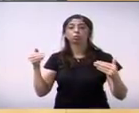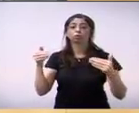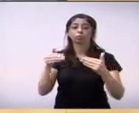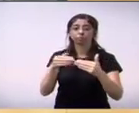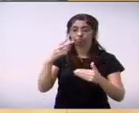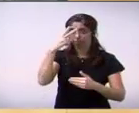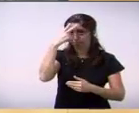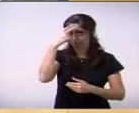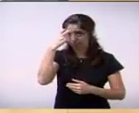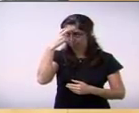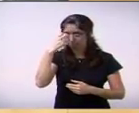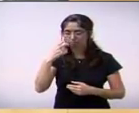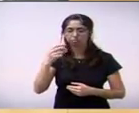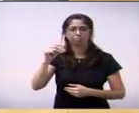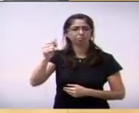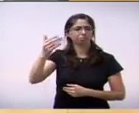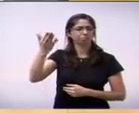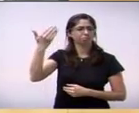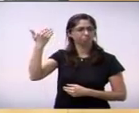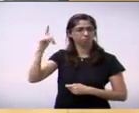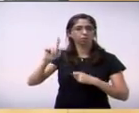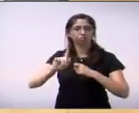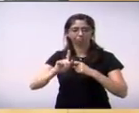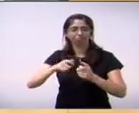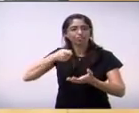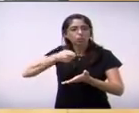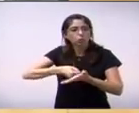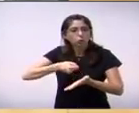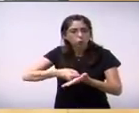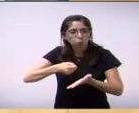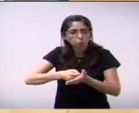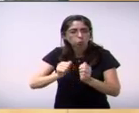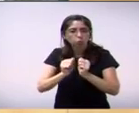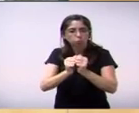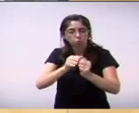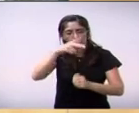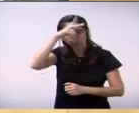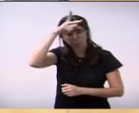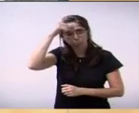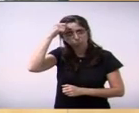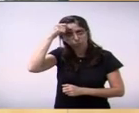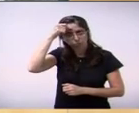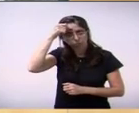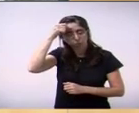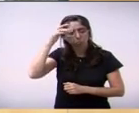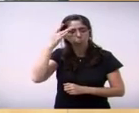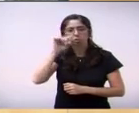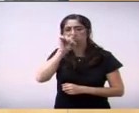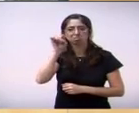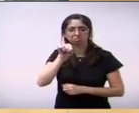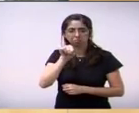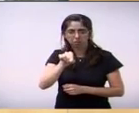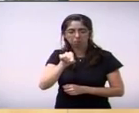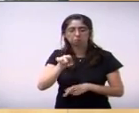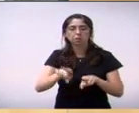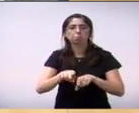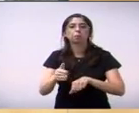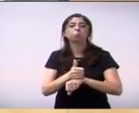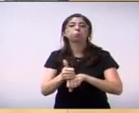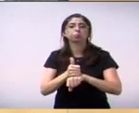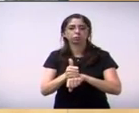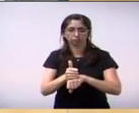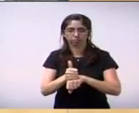junto ao executivo aonde eu não sei de ser do seu conhecimento mas as farmacêuticas elas recebiam